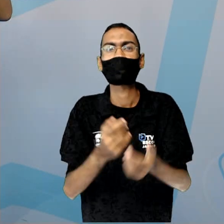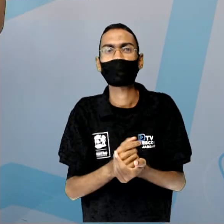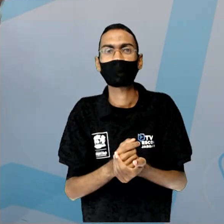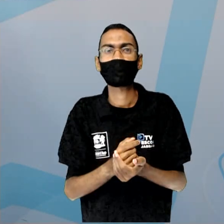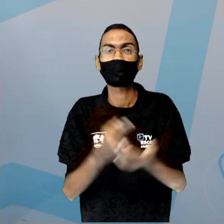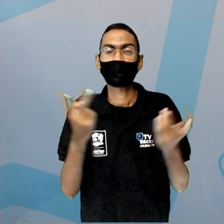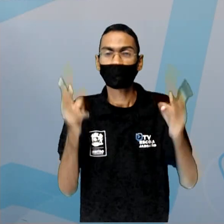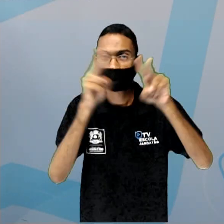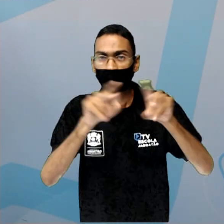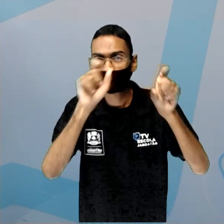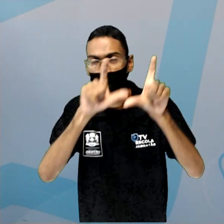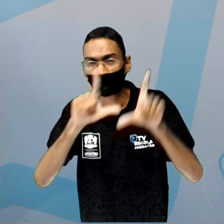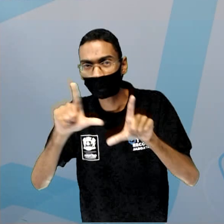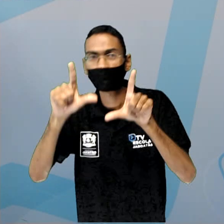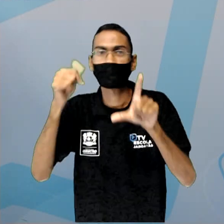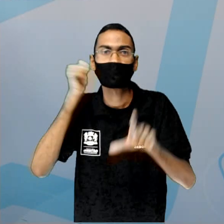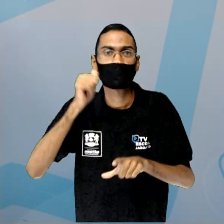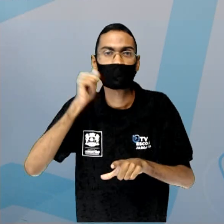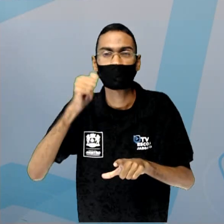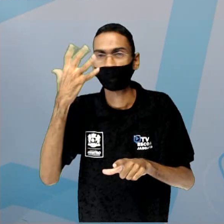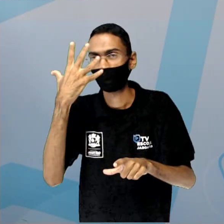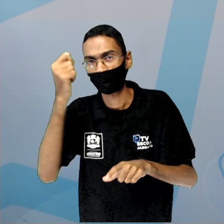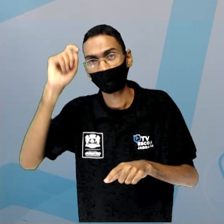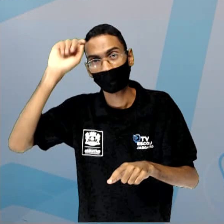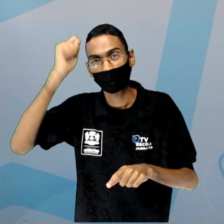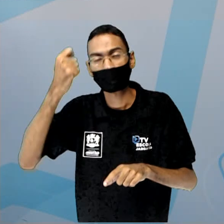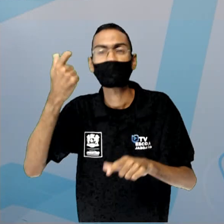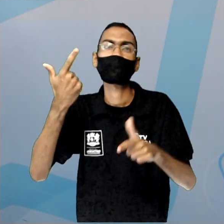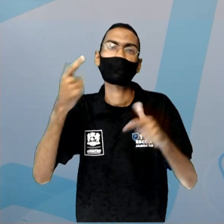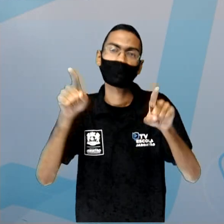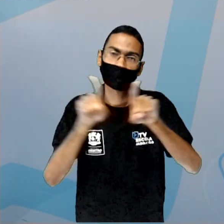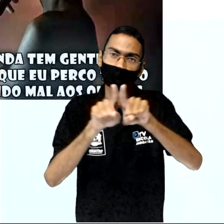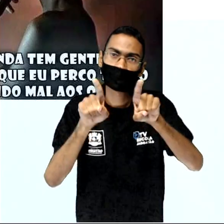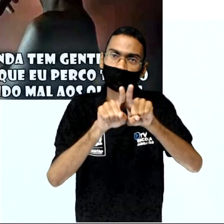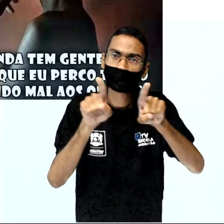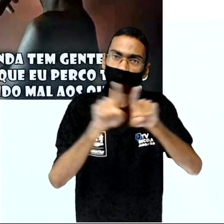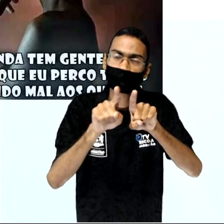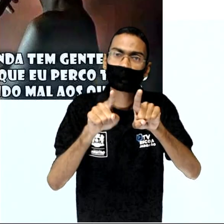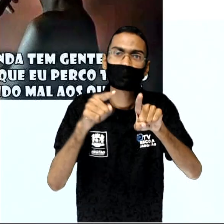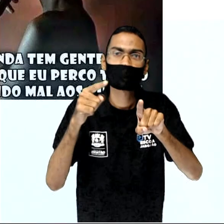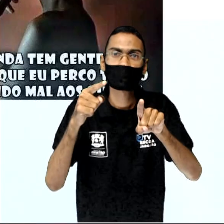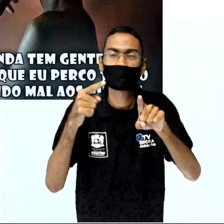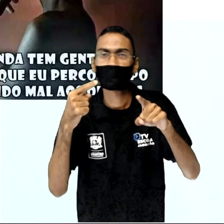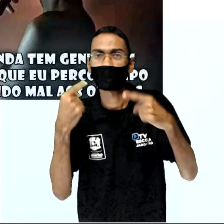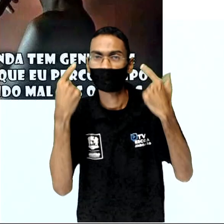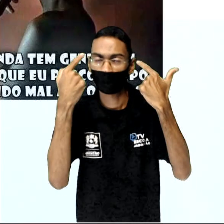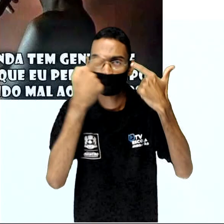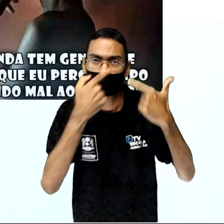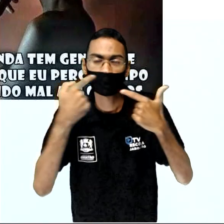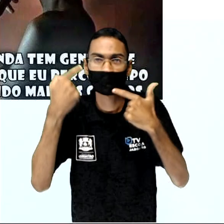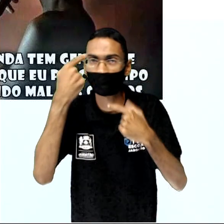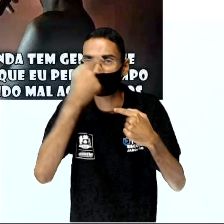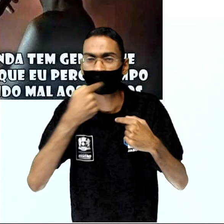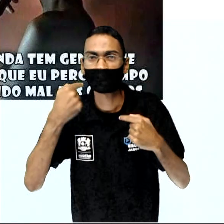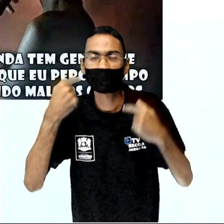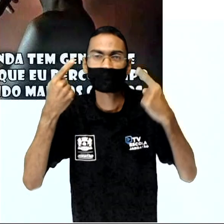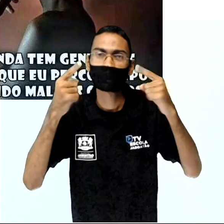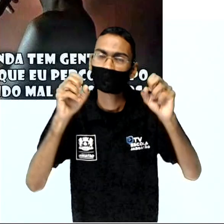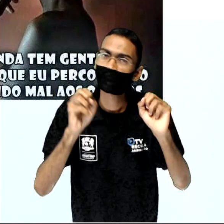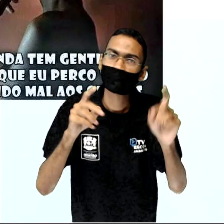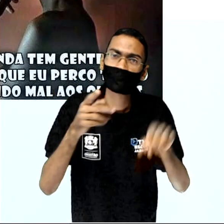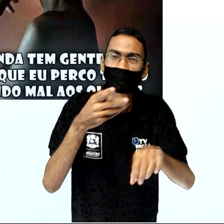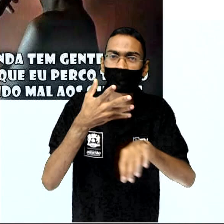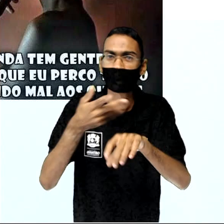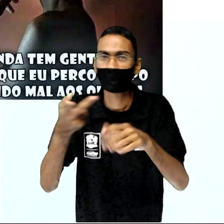pintada, organizada, né? E aí ela diz assim, Minha religião... Traga aqui para a foto, só rapidinho. Minha religião é